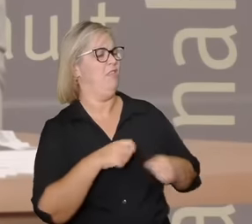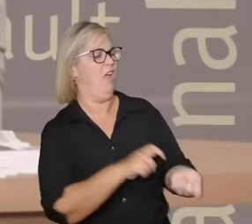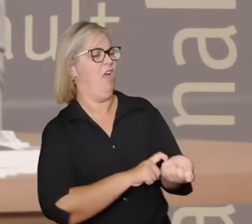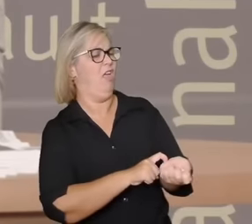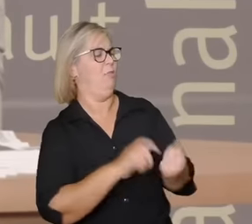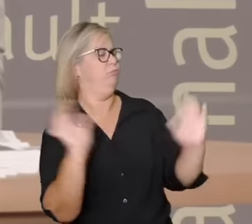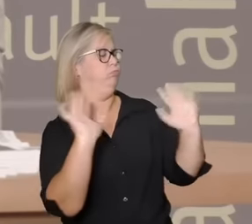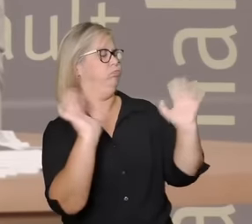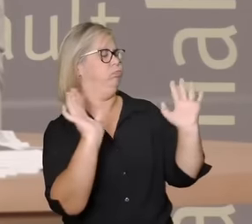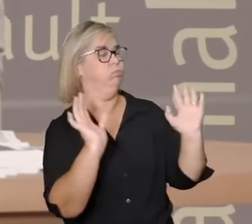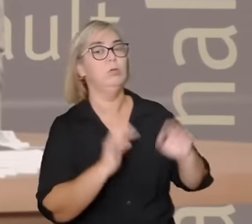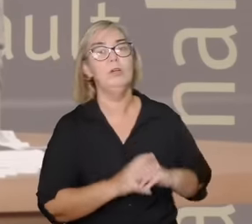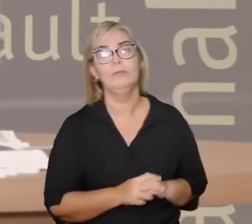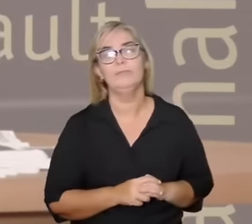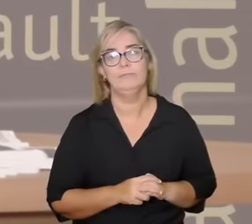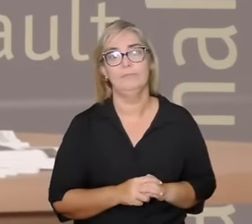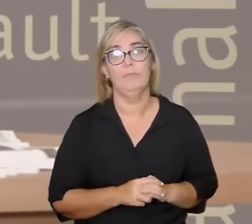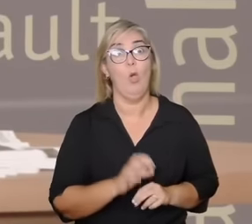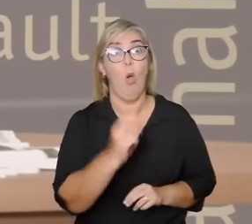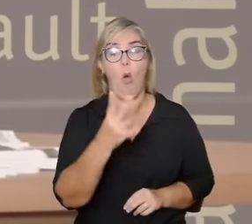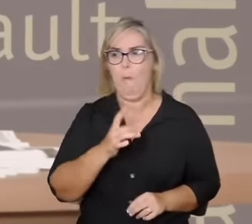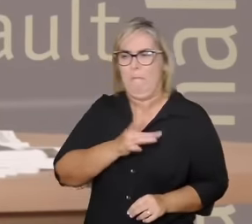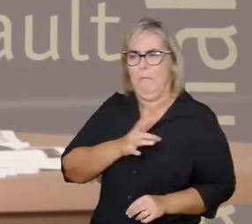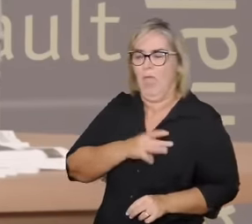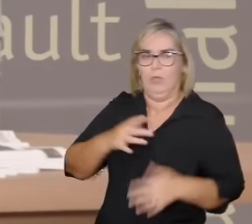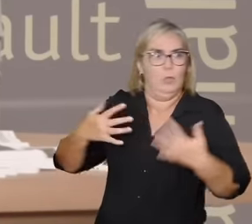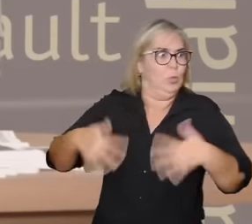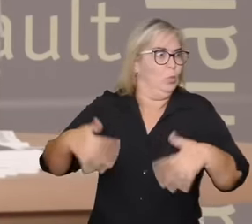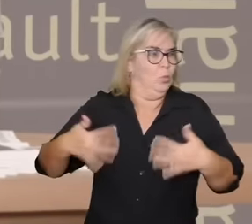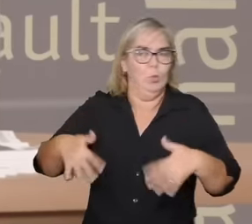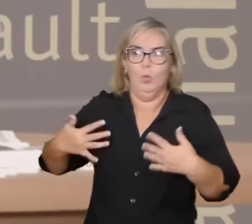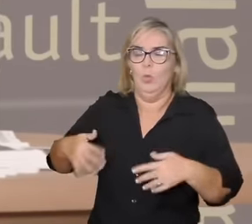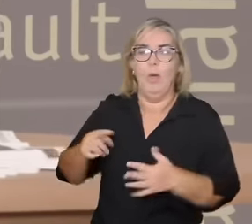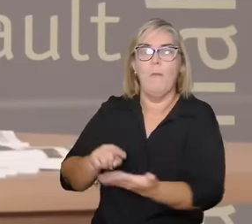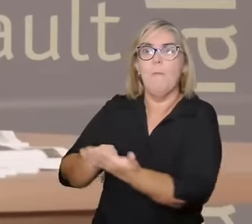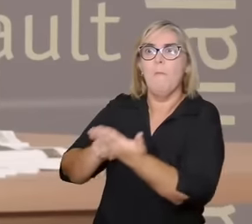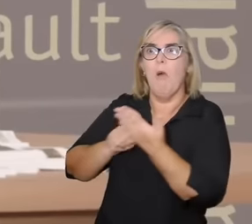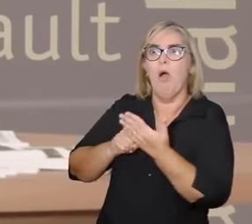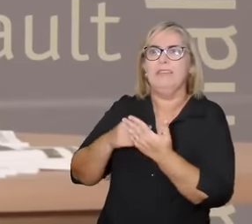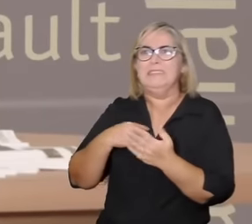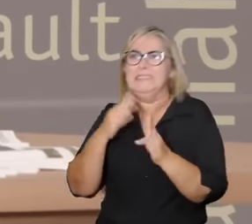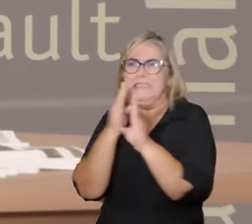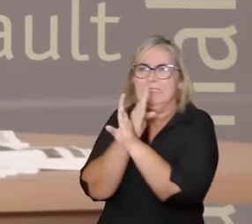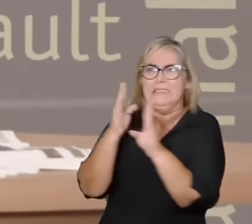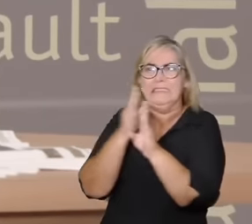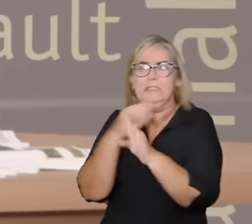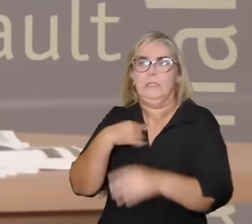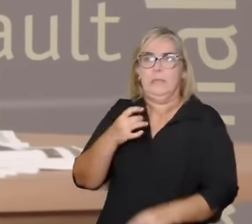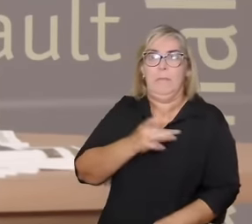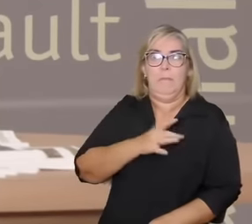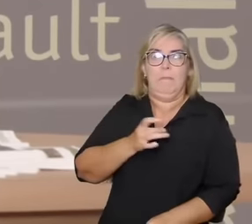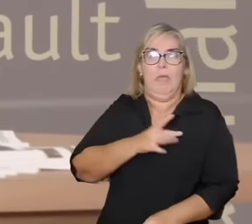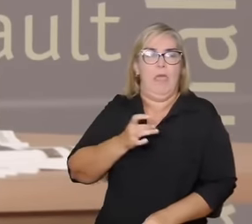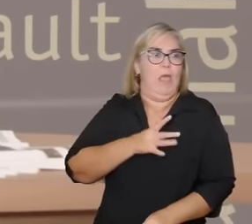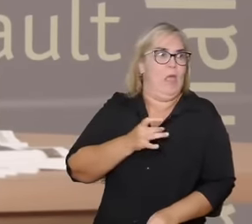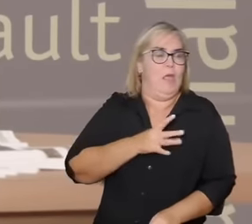irritabilidade ou medo que mostra algo desconhecido então o medo é